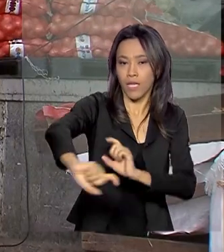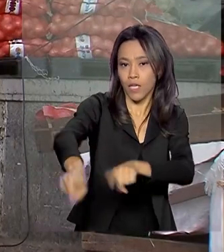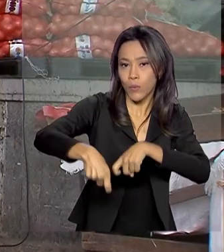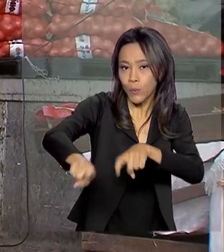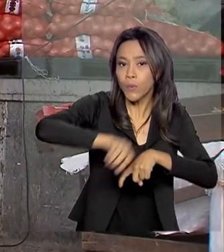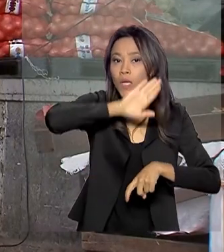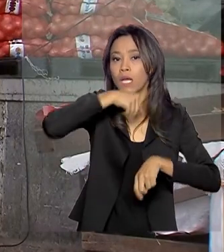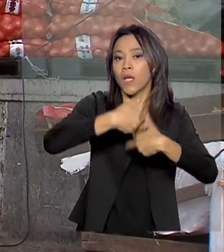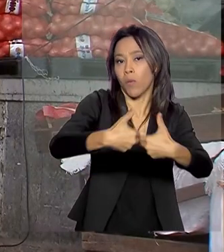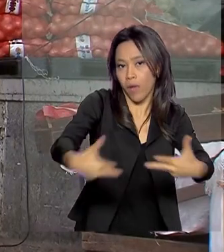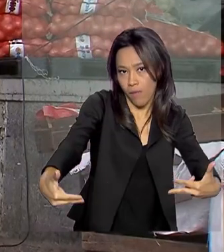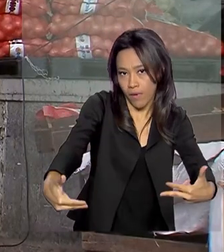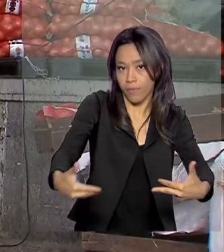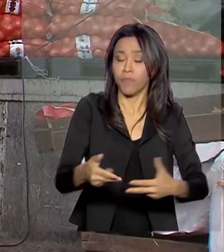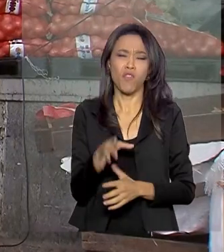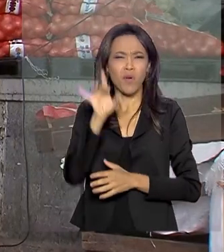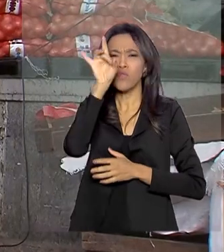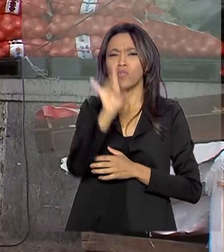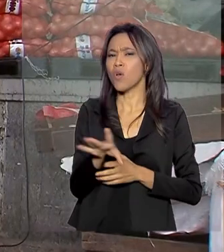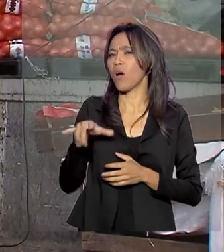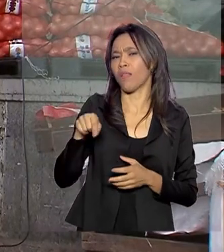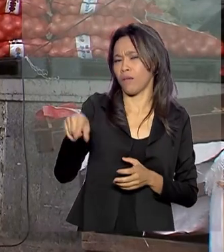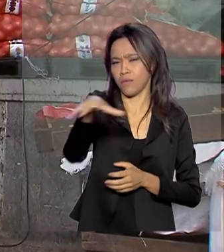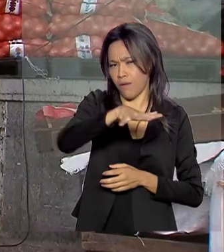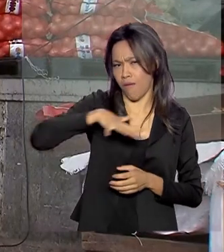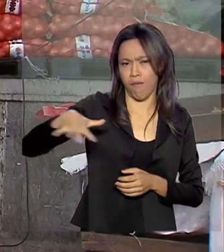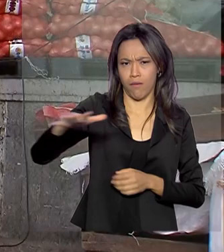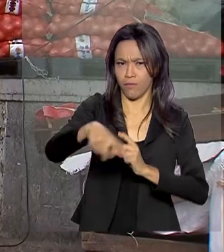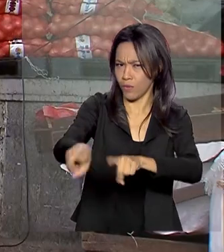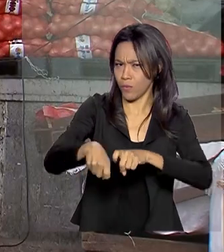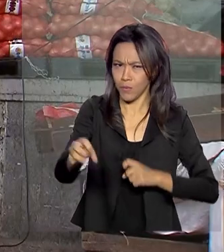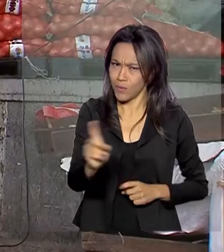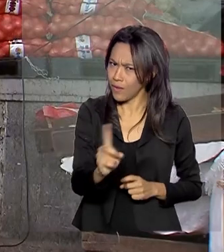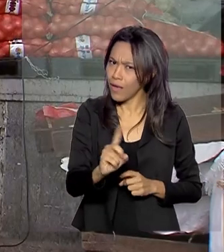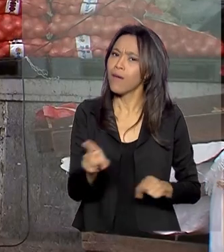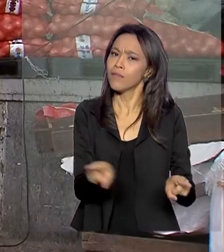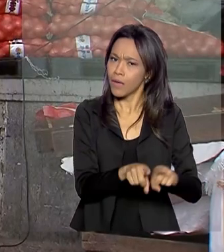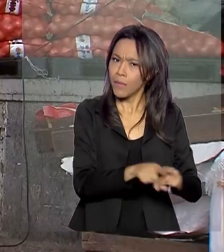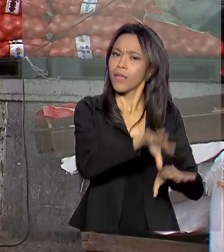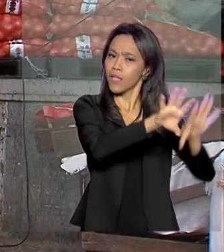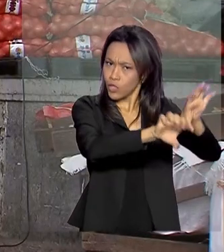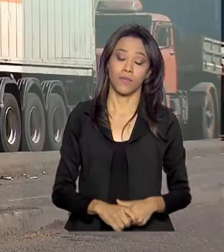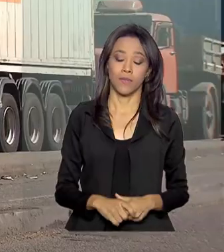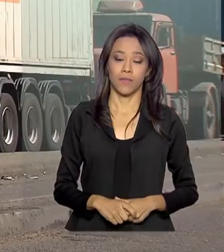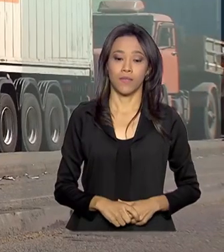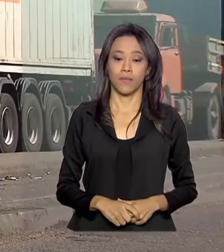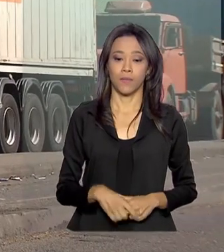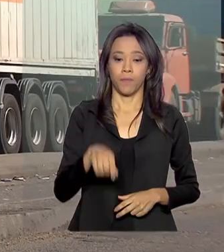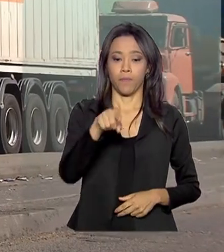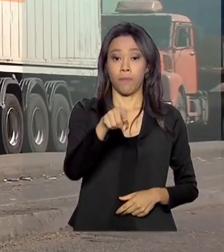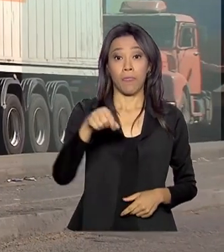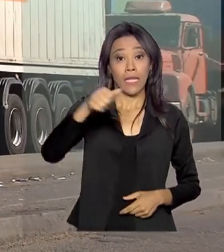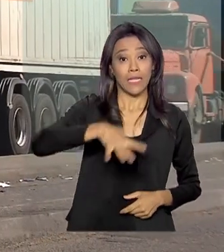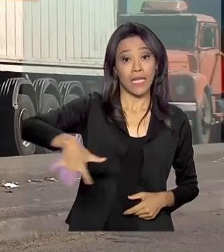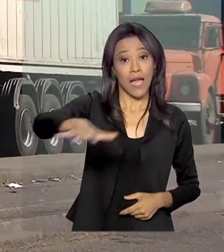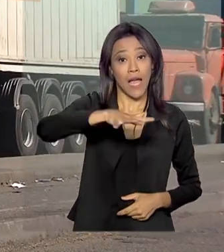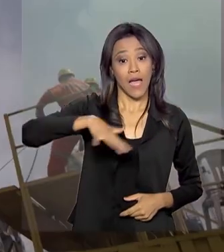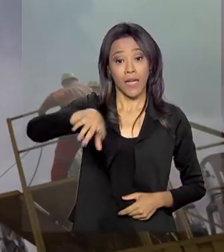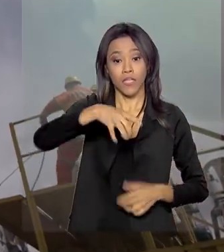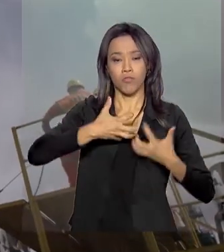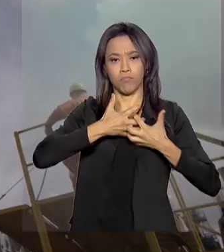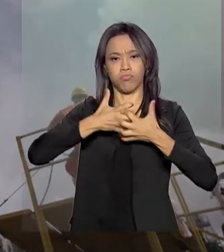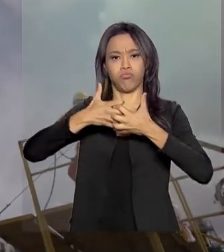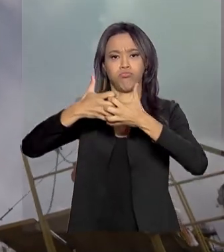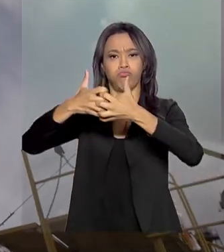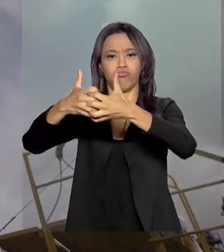todo o país. Mas não foi só na agricultura não, viu Renata? Na infraestrutura também. Na área do transporte de cargas,